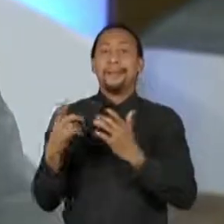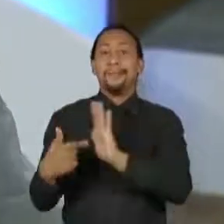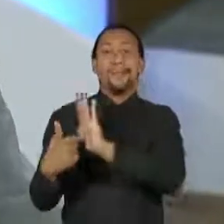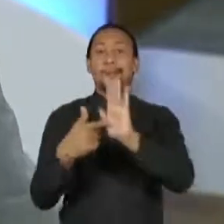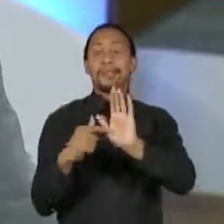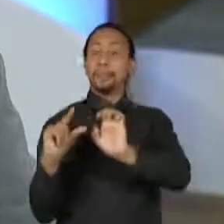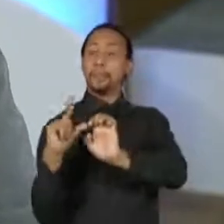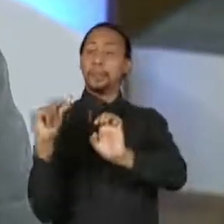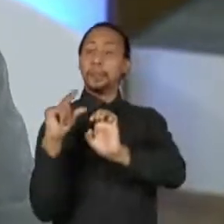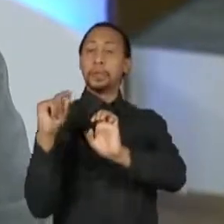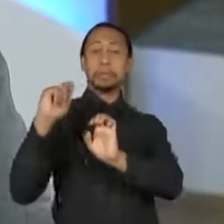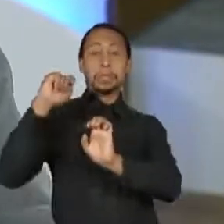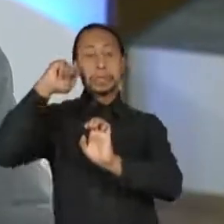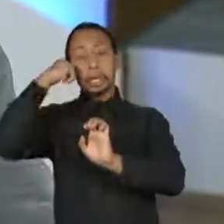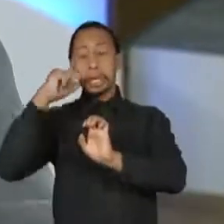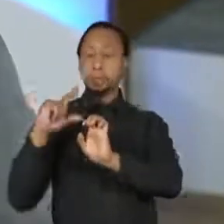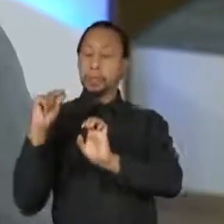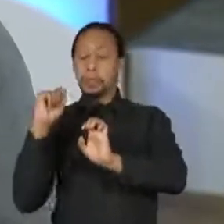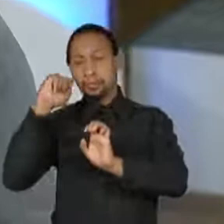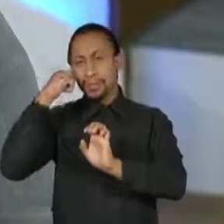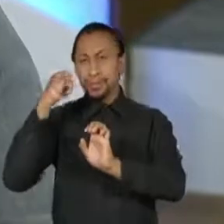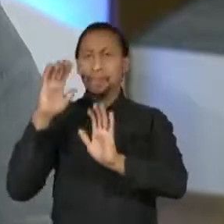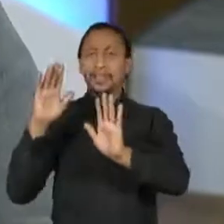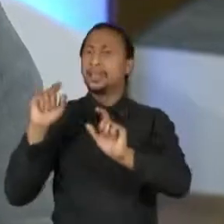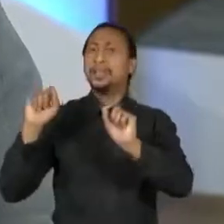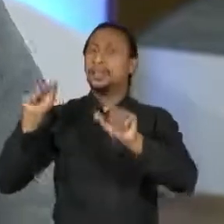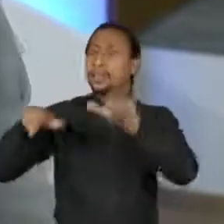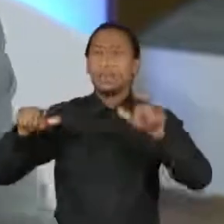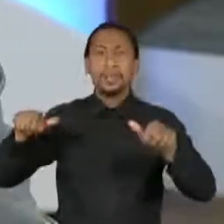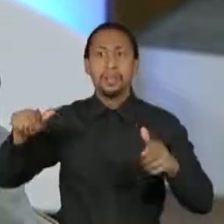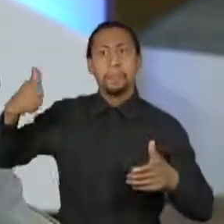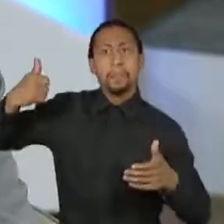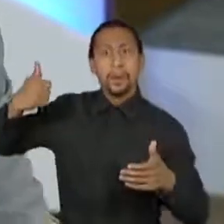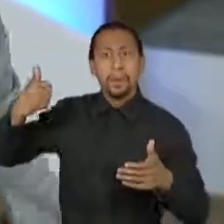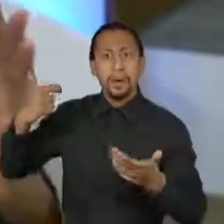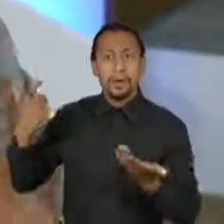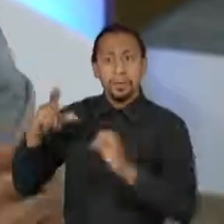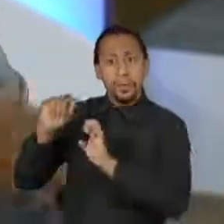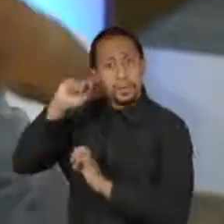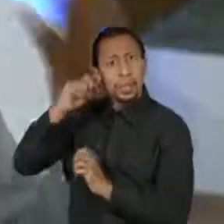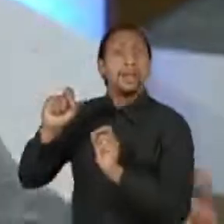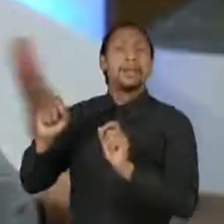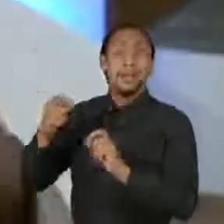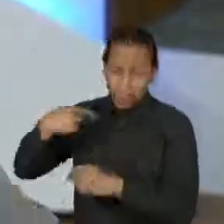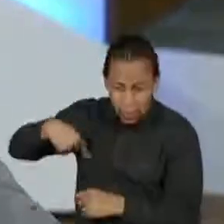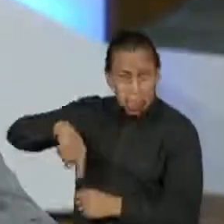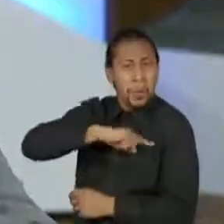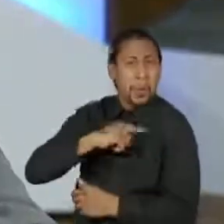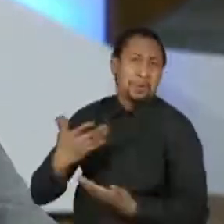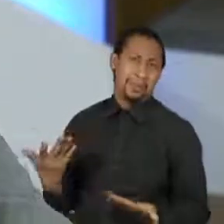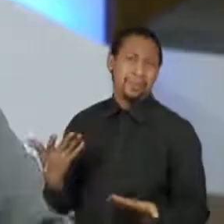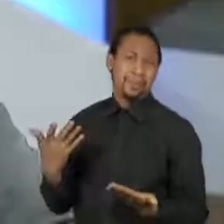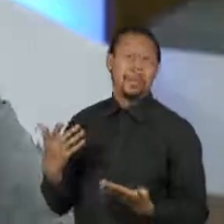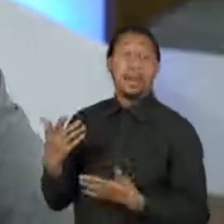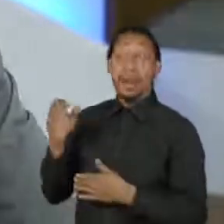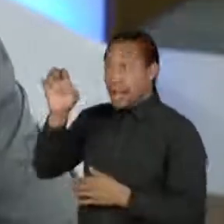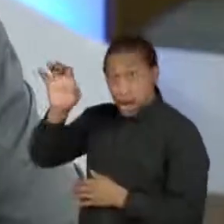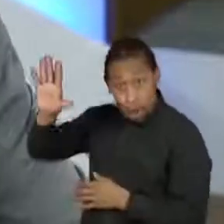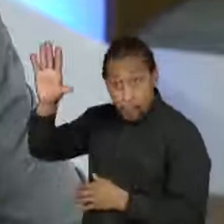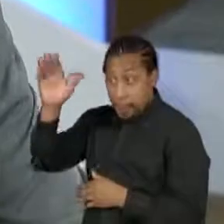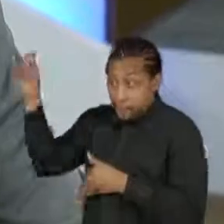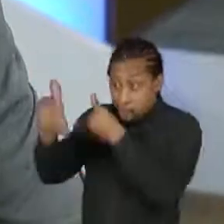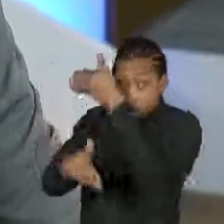porque os primeiros empreendedores desse país fomos nós. Os europeus que vieram foram para a agricultura. Então,